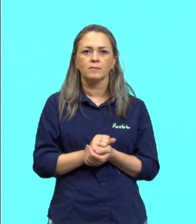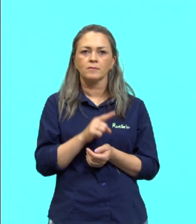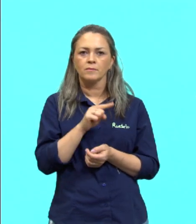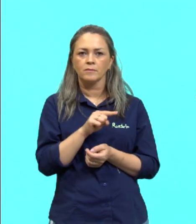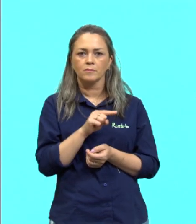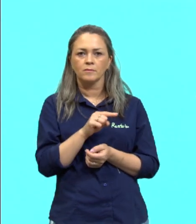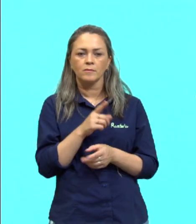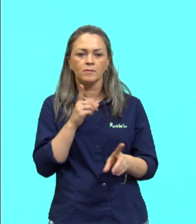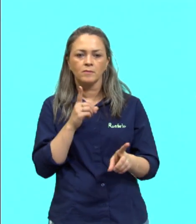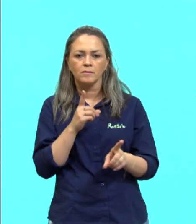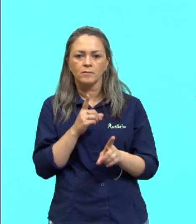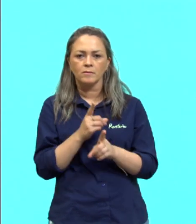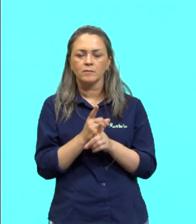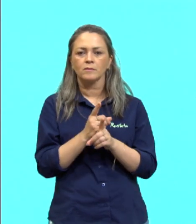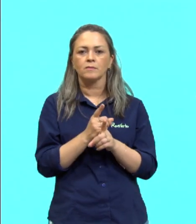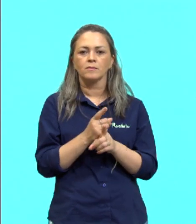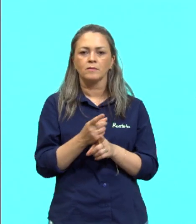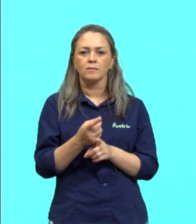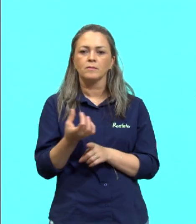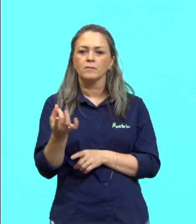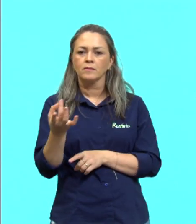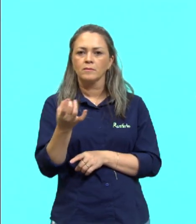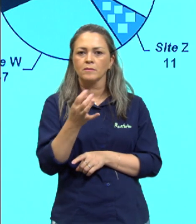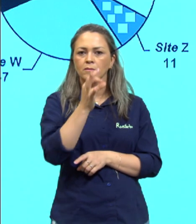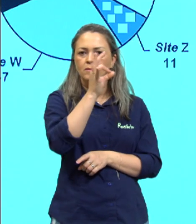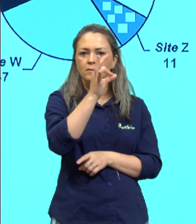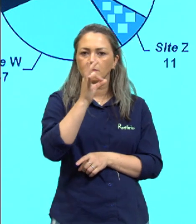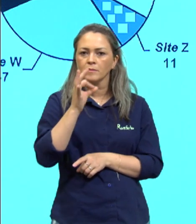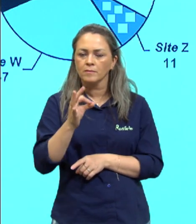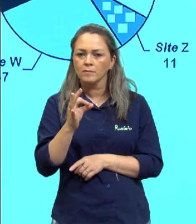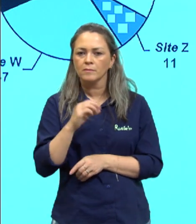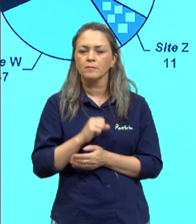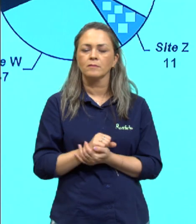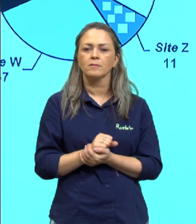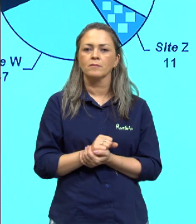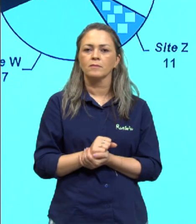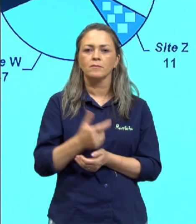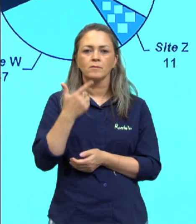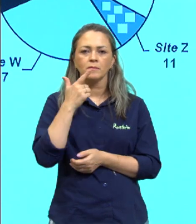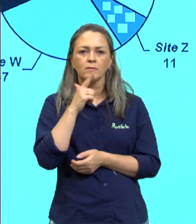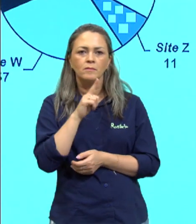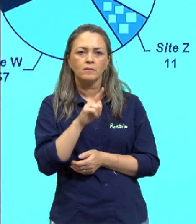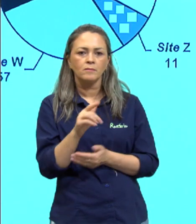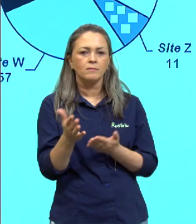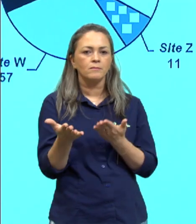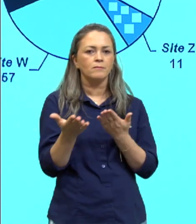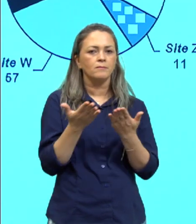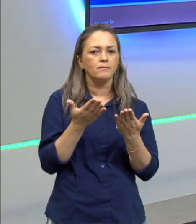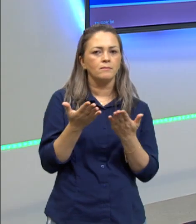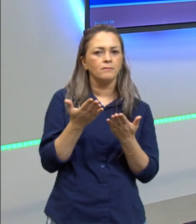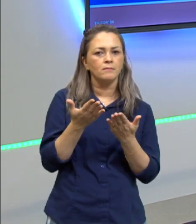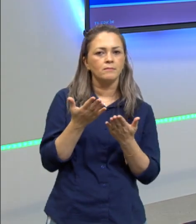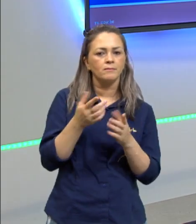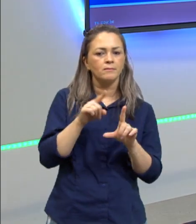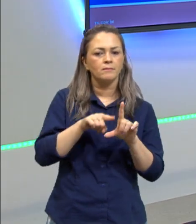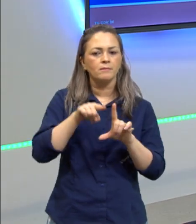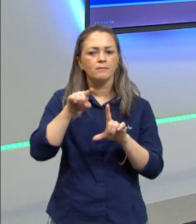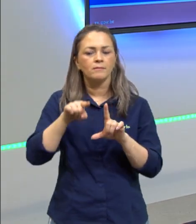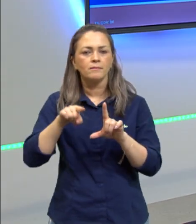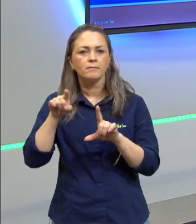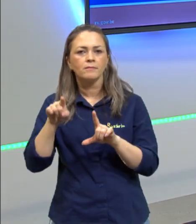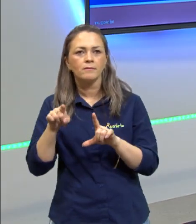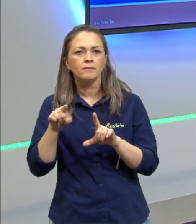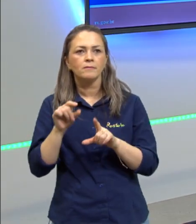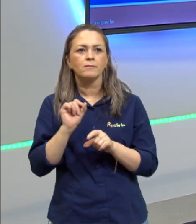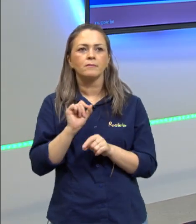descubro essas taxas de aumento, eu consigo, então, analisar esses gráficos e